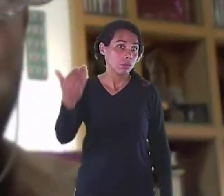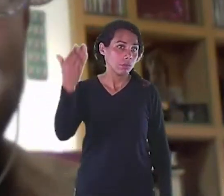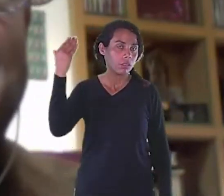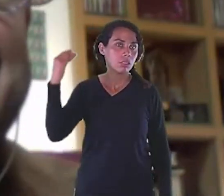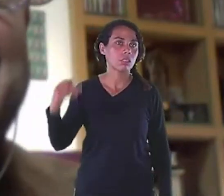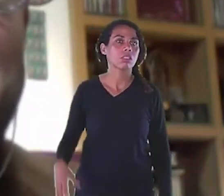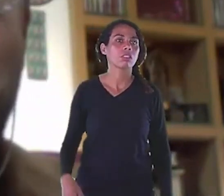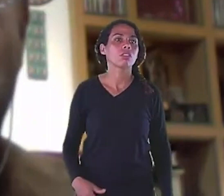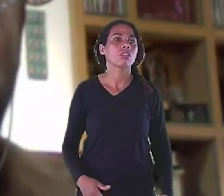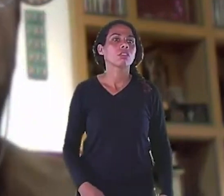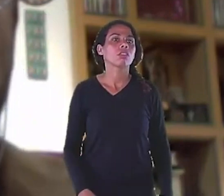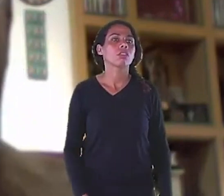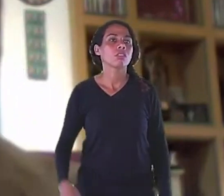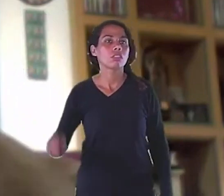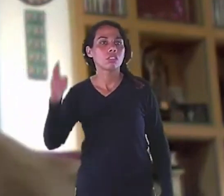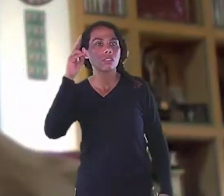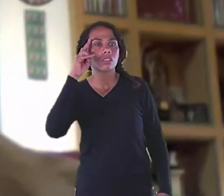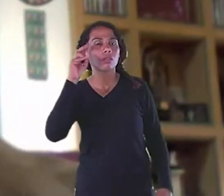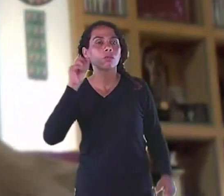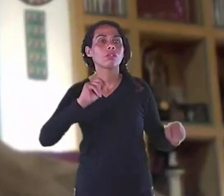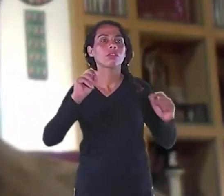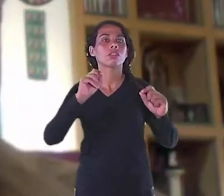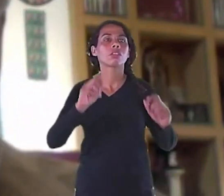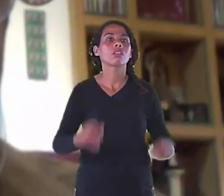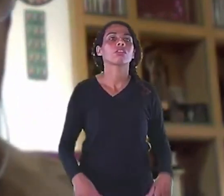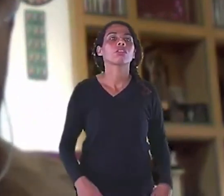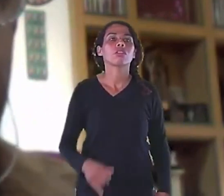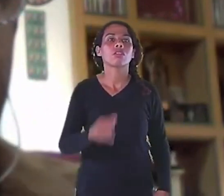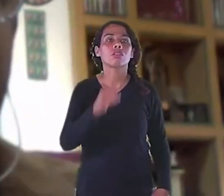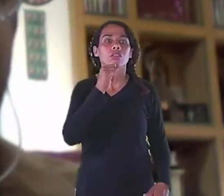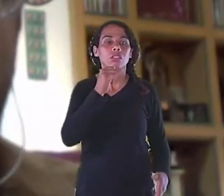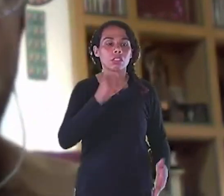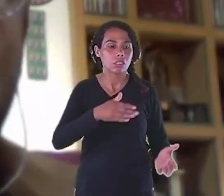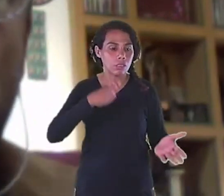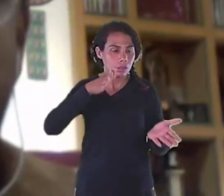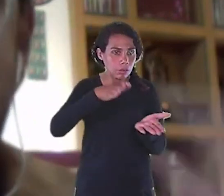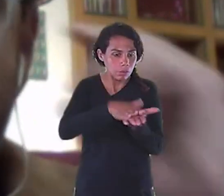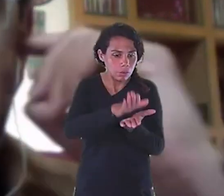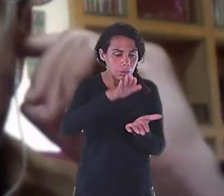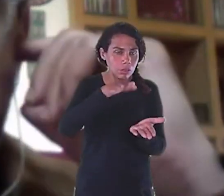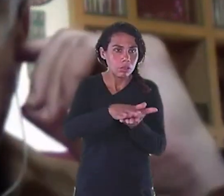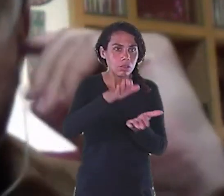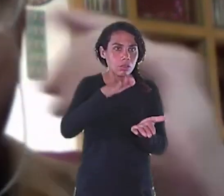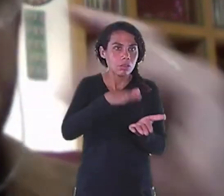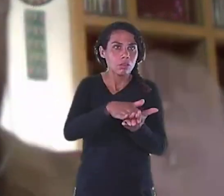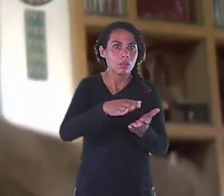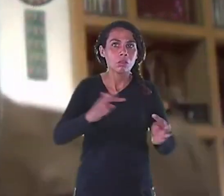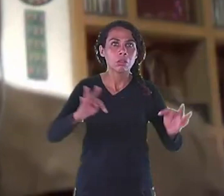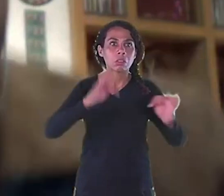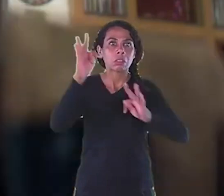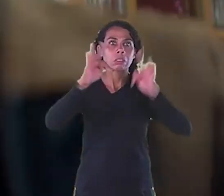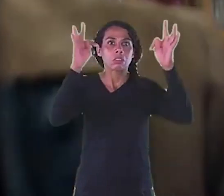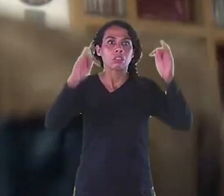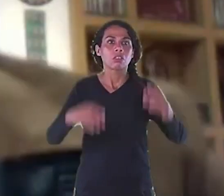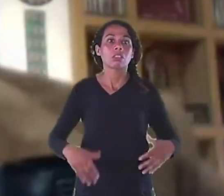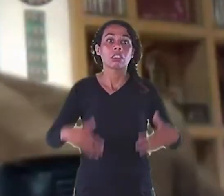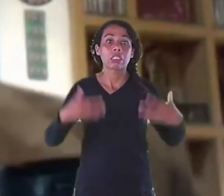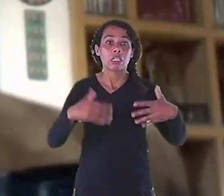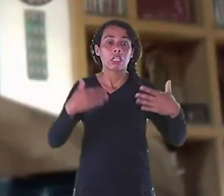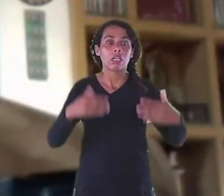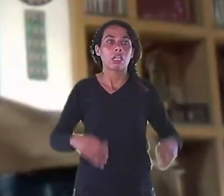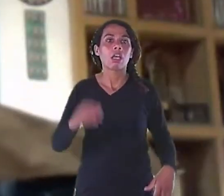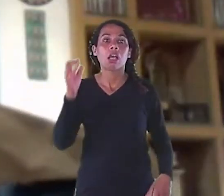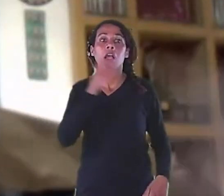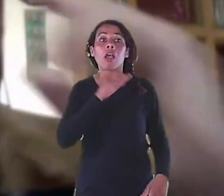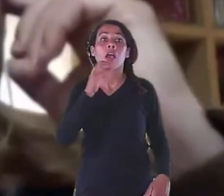impressora 3D Ela imprime um produto Ela imprime um colar Eu fui Numa Ótica Em Torino Que